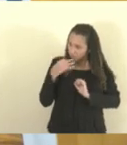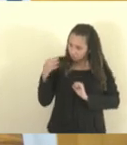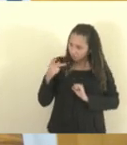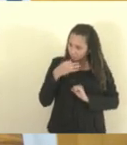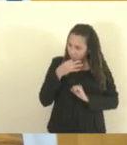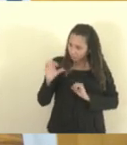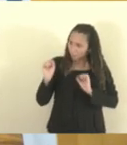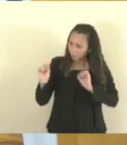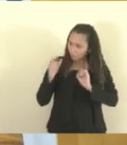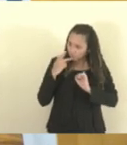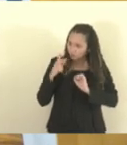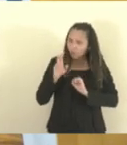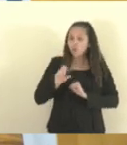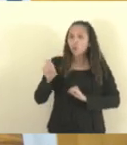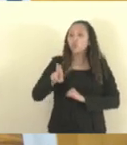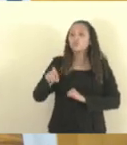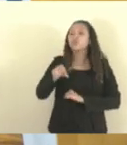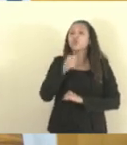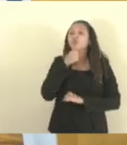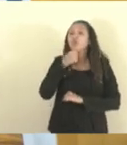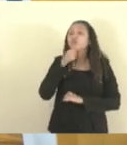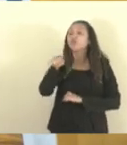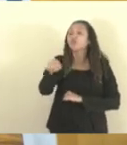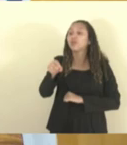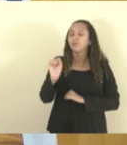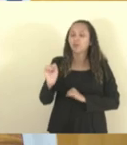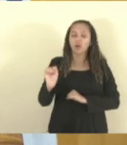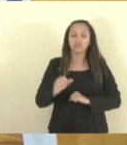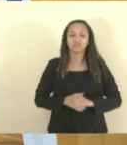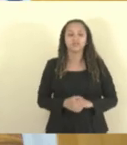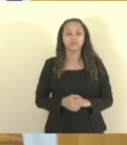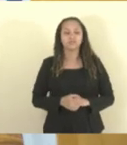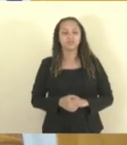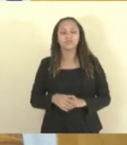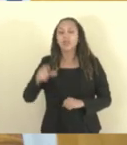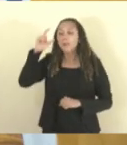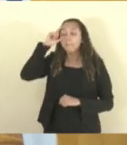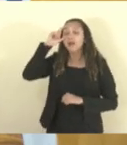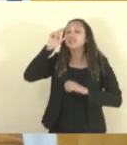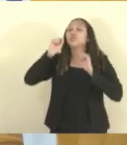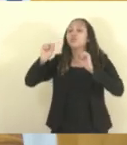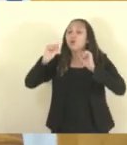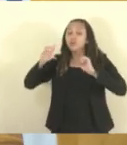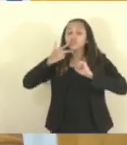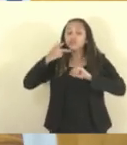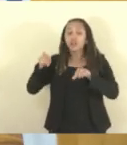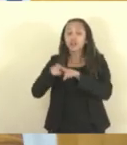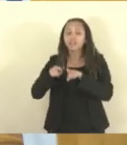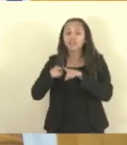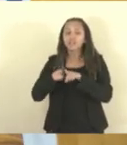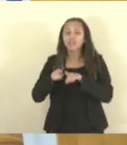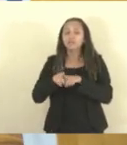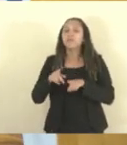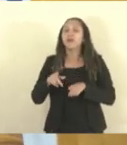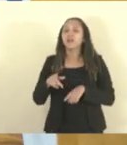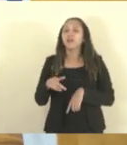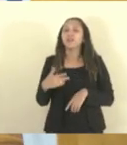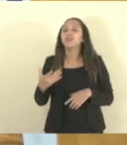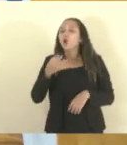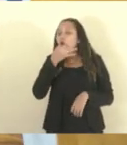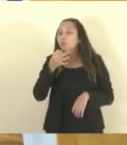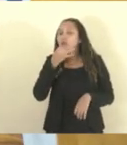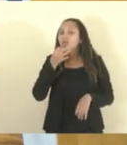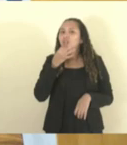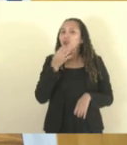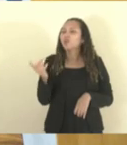Aqui, use esse microfone aqui. Deputado João Cosme, deputado Mazinho, esteve no Liquida Goiabeiras, pretendo prestigiar aquele evento maravilhoso, e eu